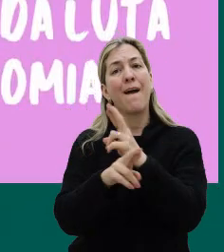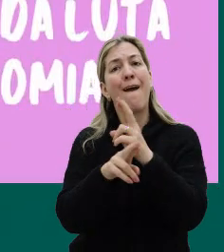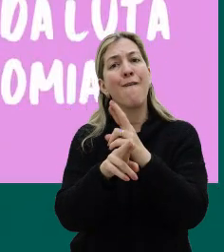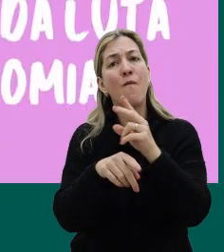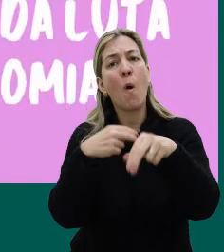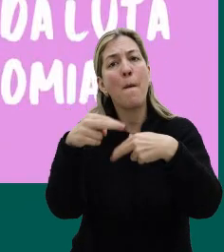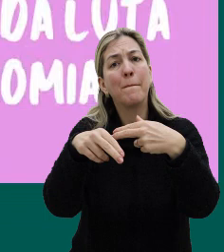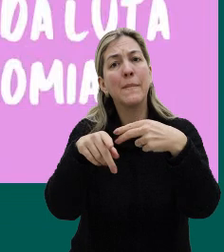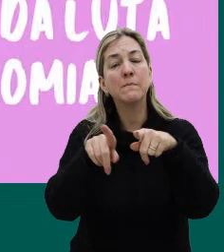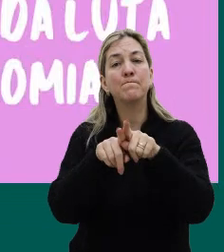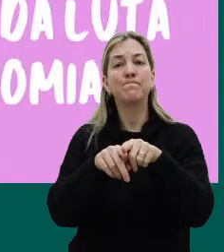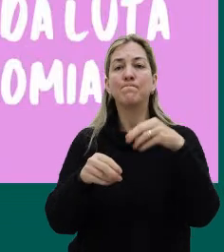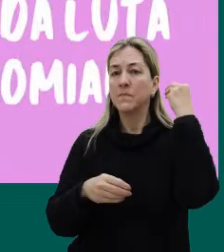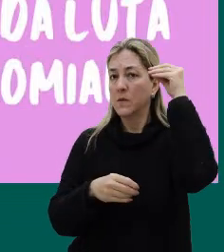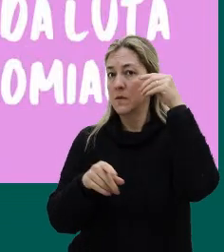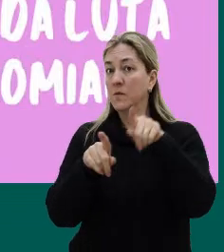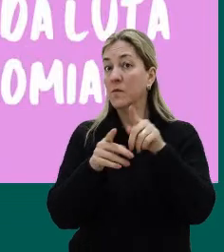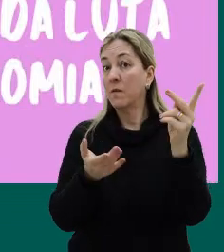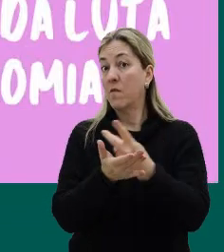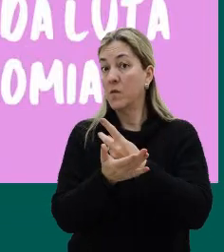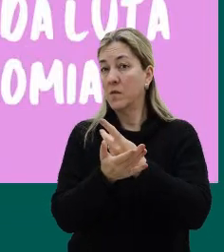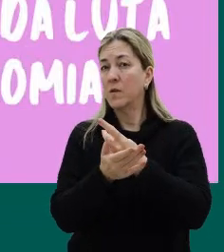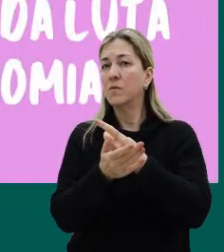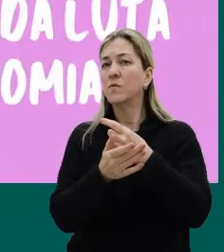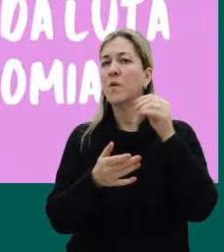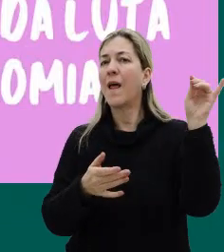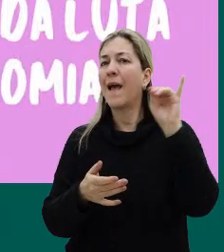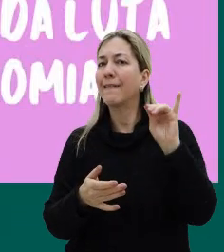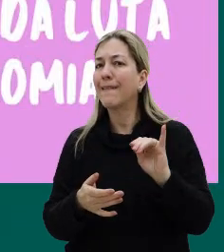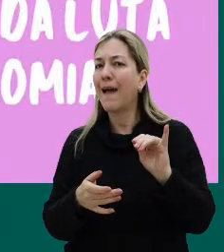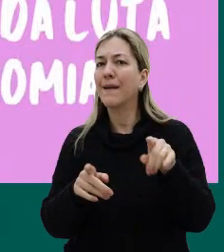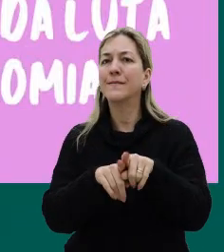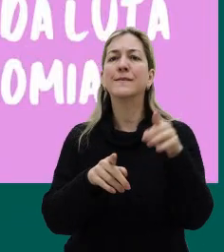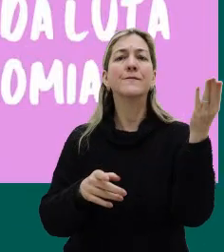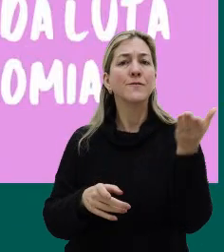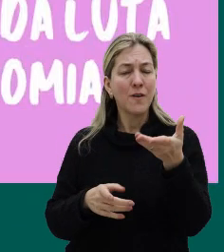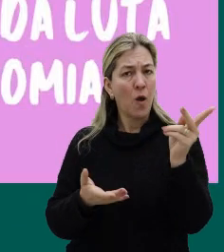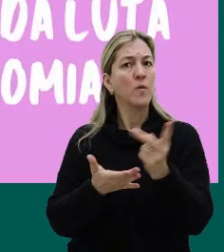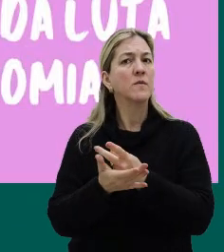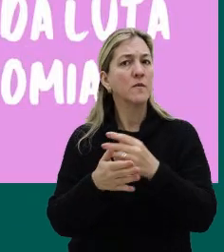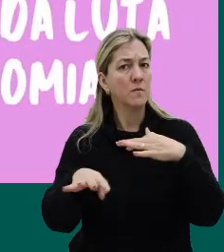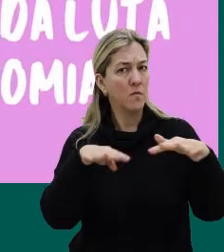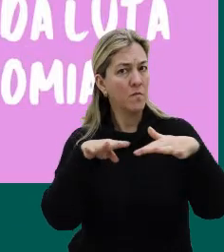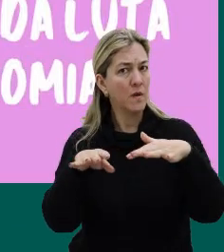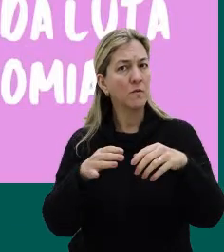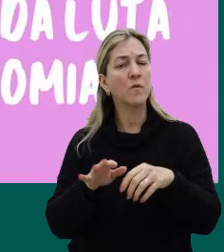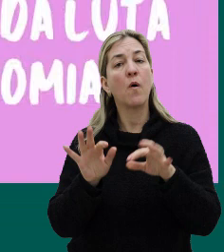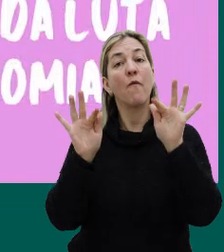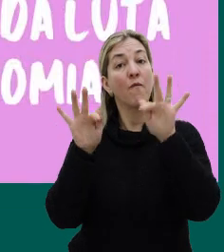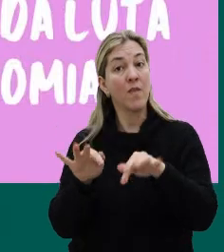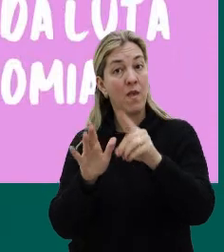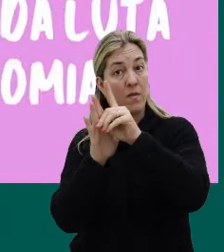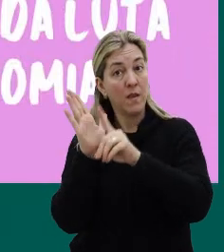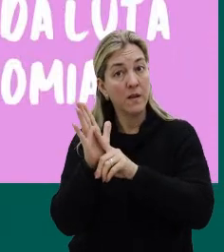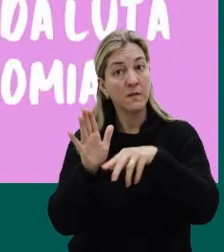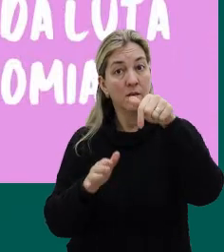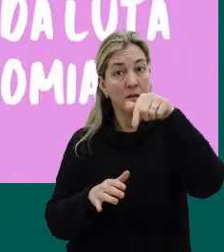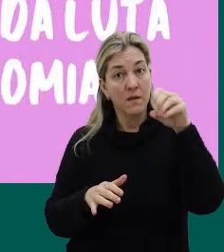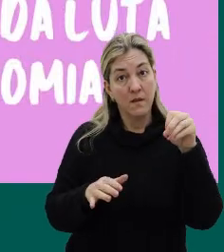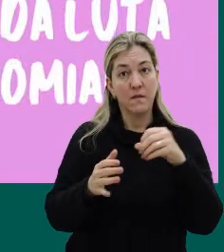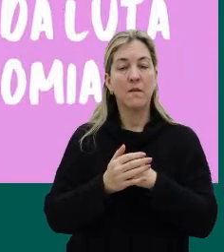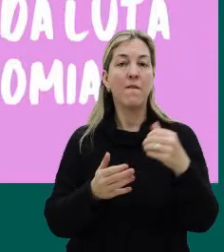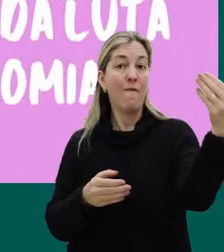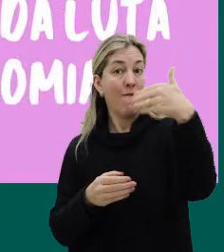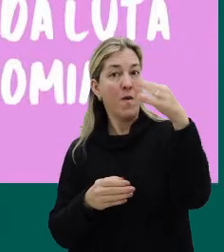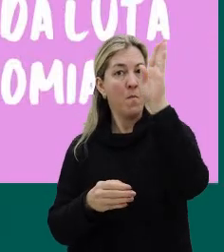algo que já estava acontecendo no mundo, né, na Itália, já acontecia esse movimento. Então, no final ali da década de 70, isso vem para o